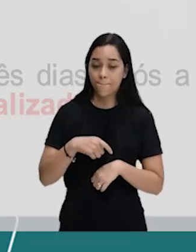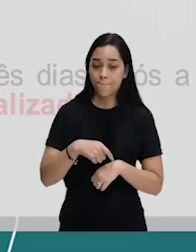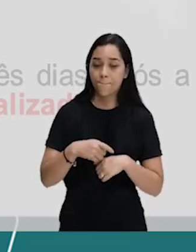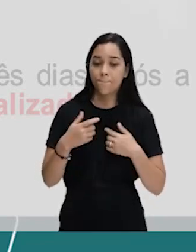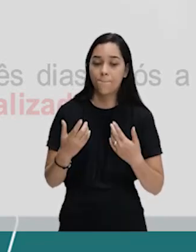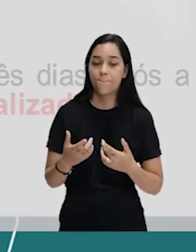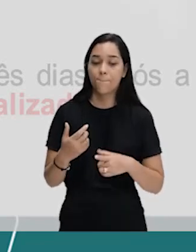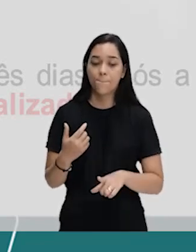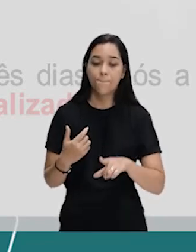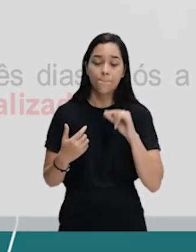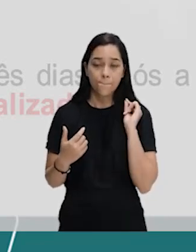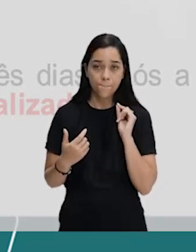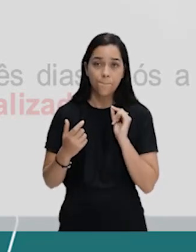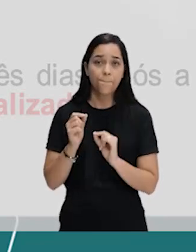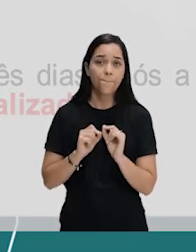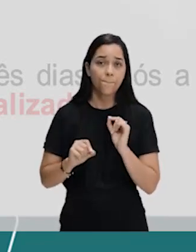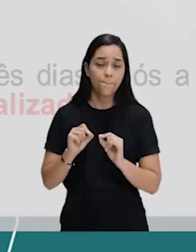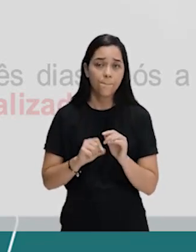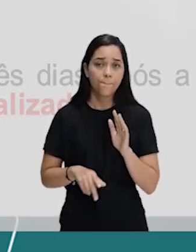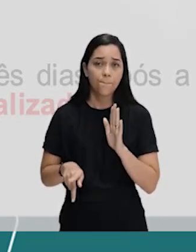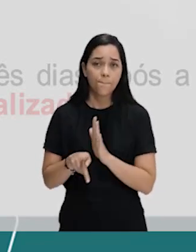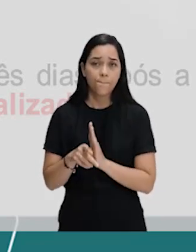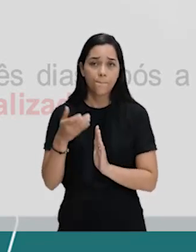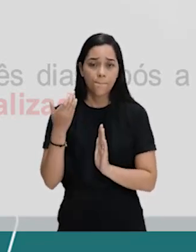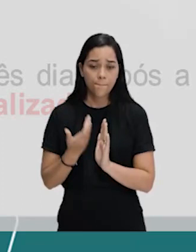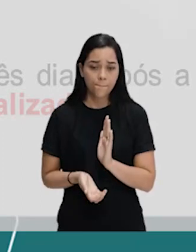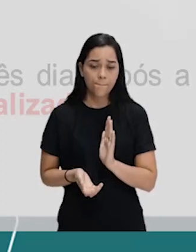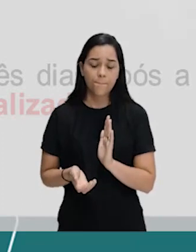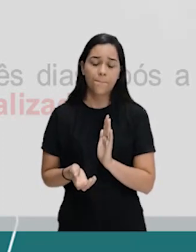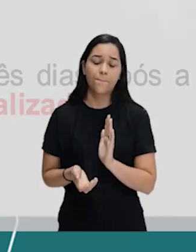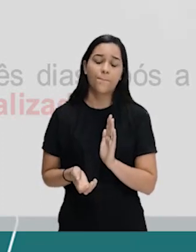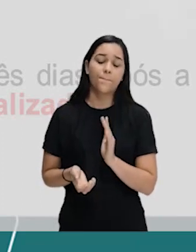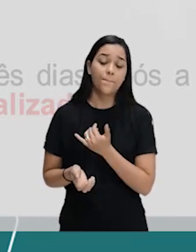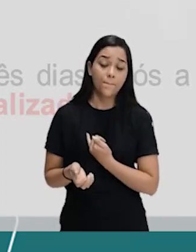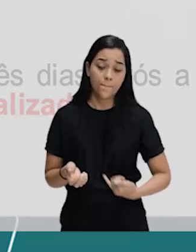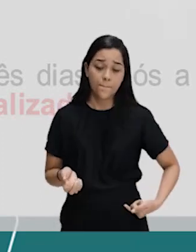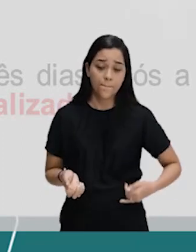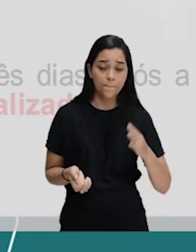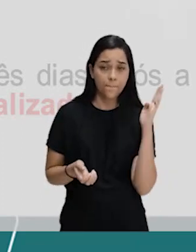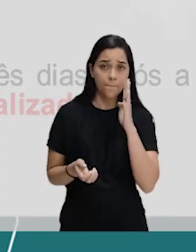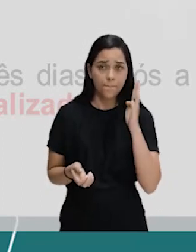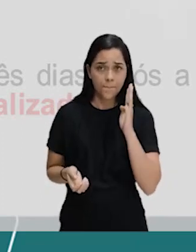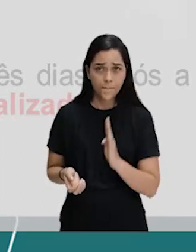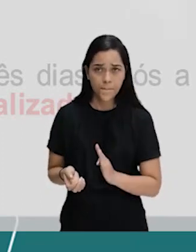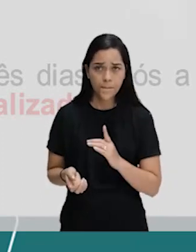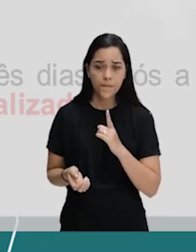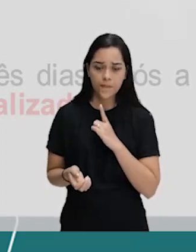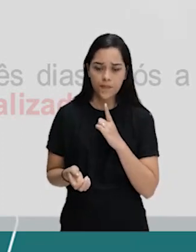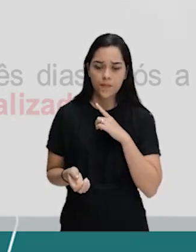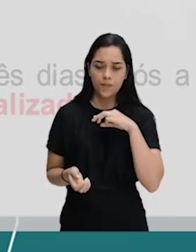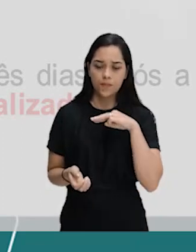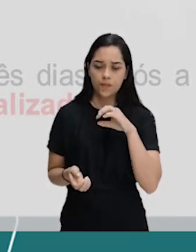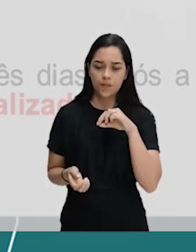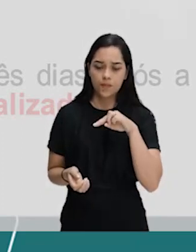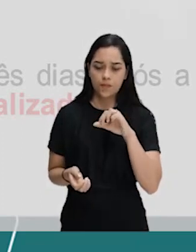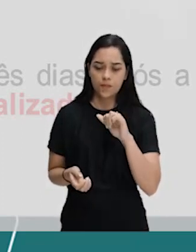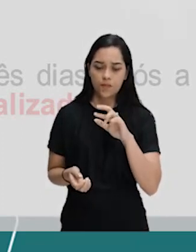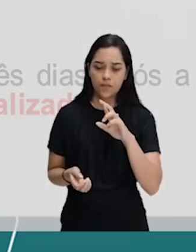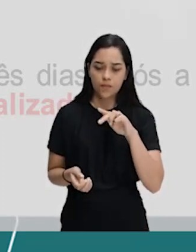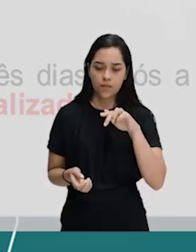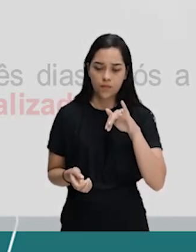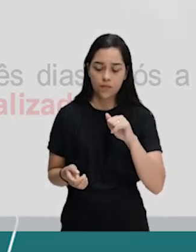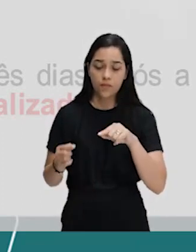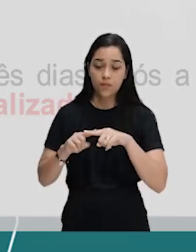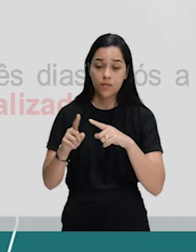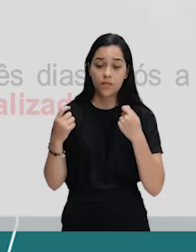decisivo para a queda do Império Brasileiro. Para a queda da monarquia brasileira. Mas é